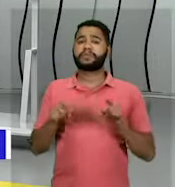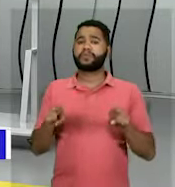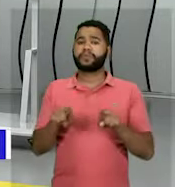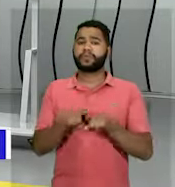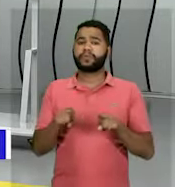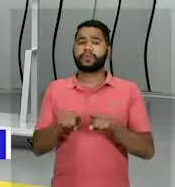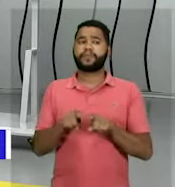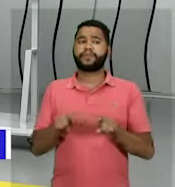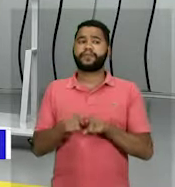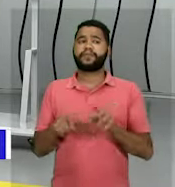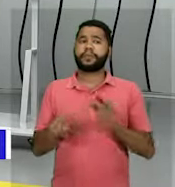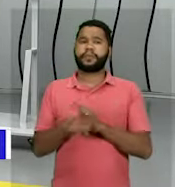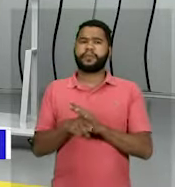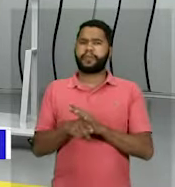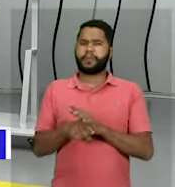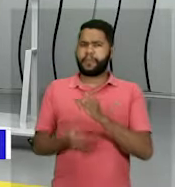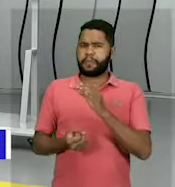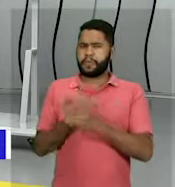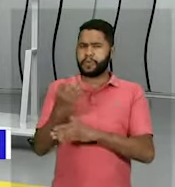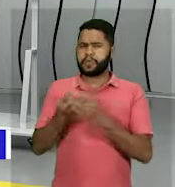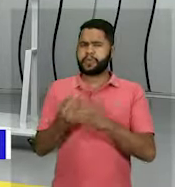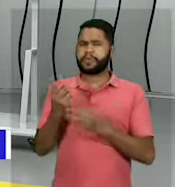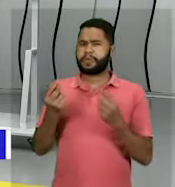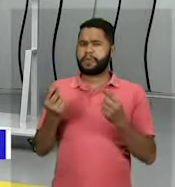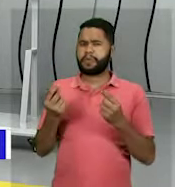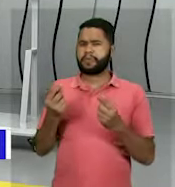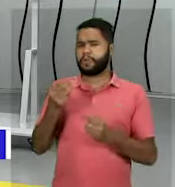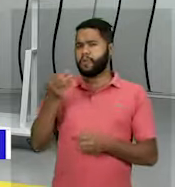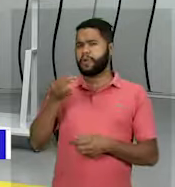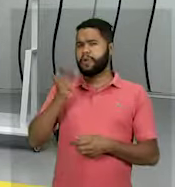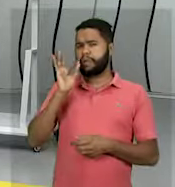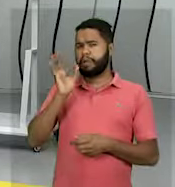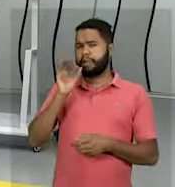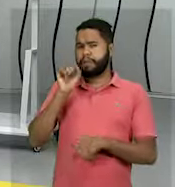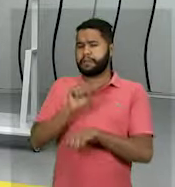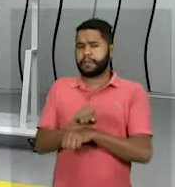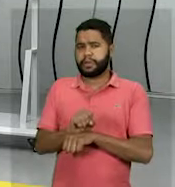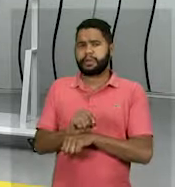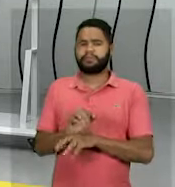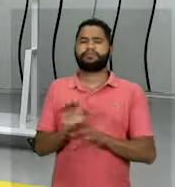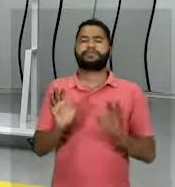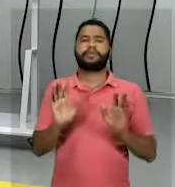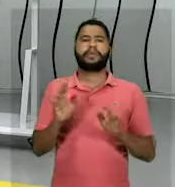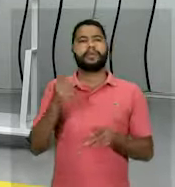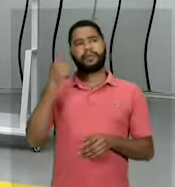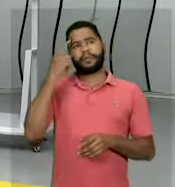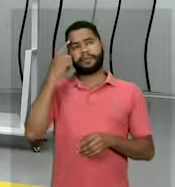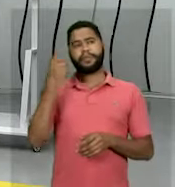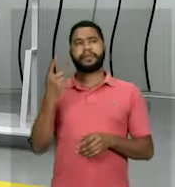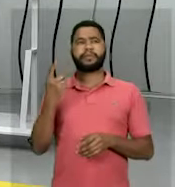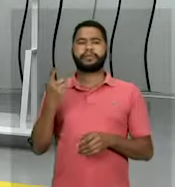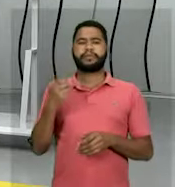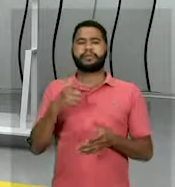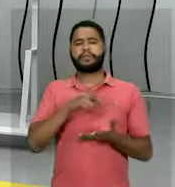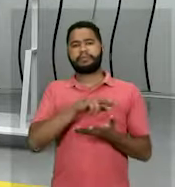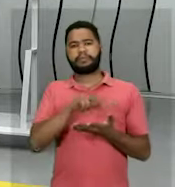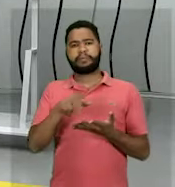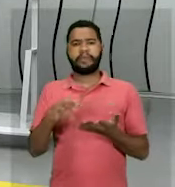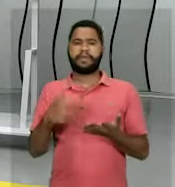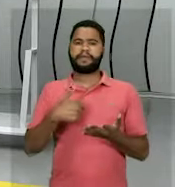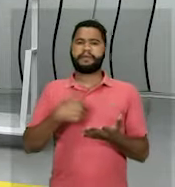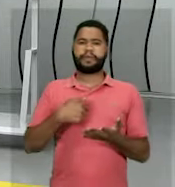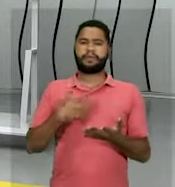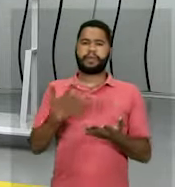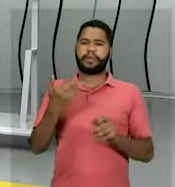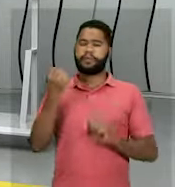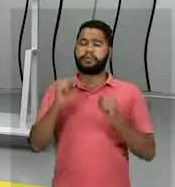a produção do café vai parar. A gente tem essa mania, né, galera, de achar que Vargas pretende industrializar.